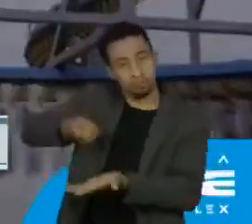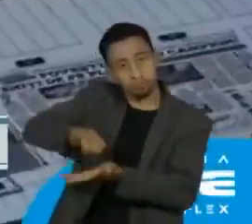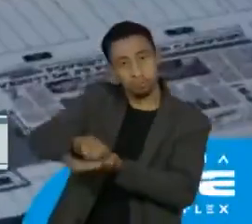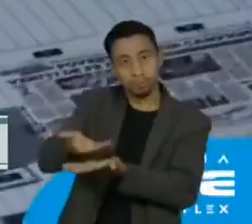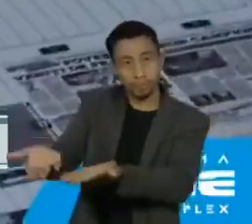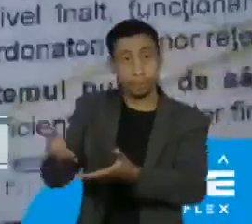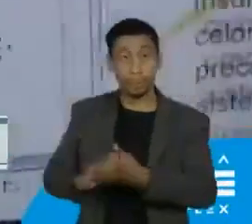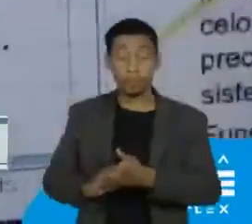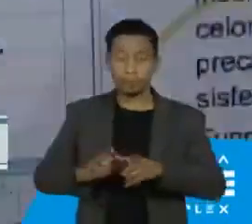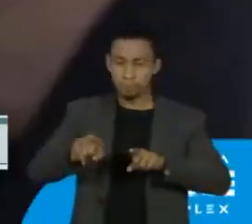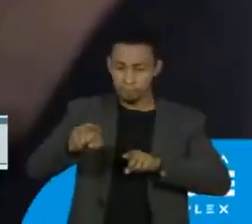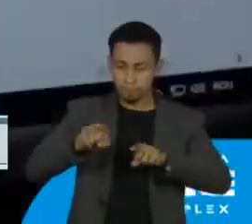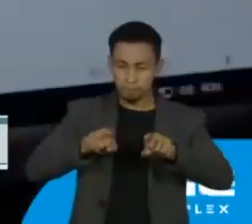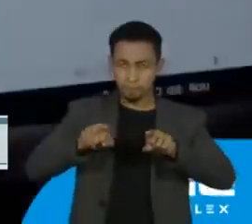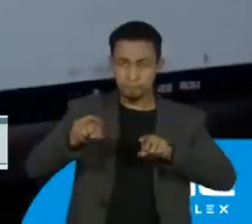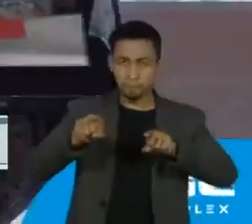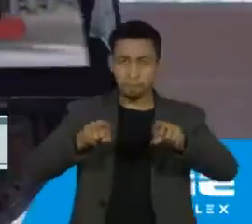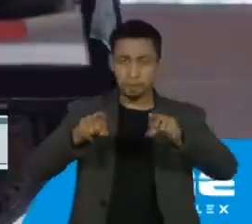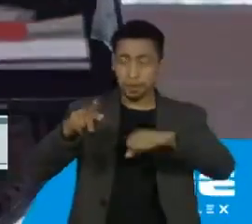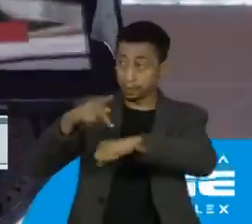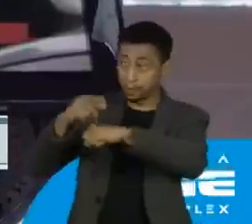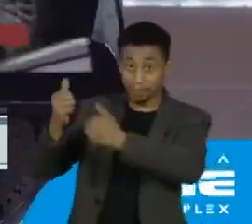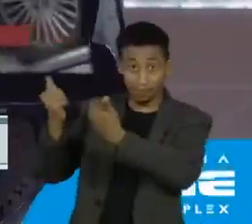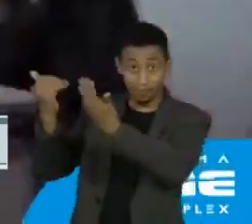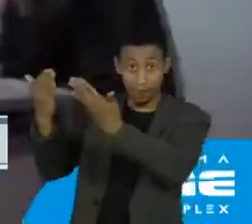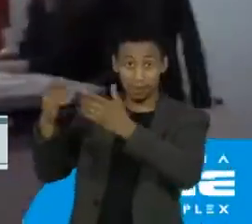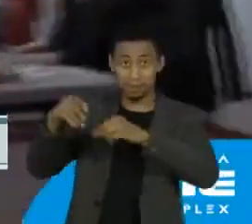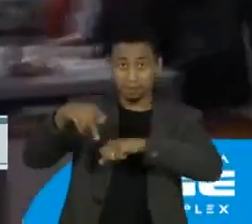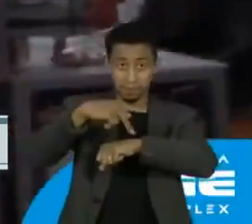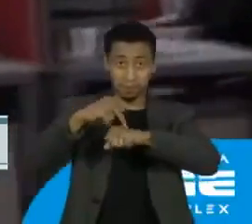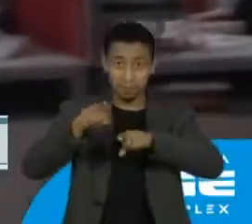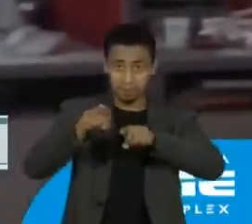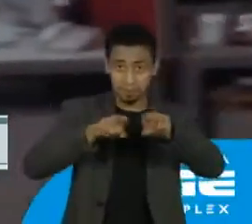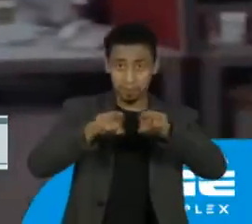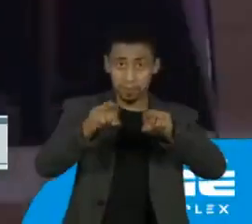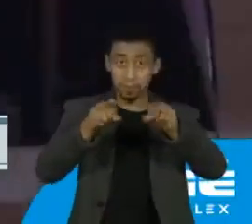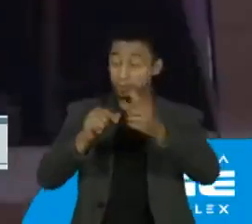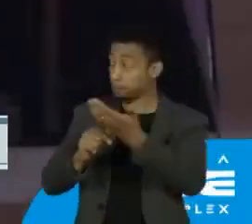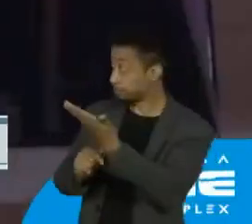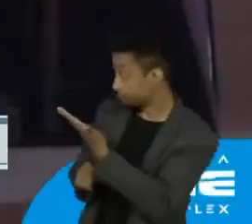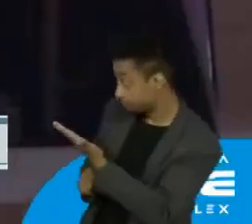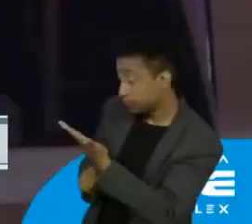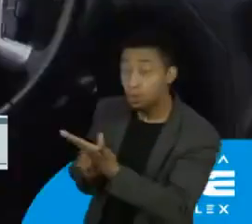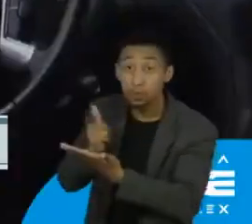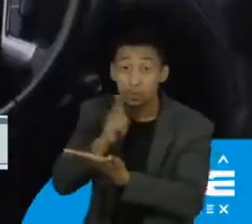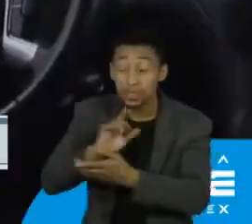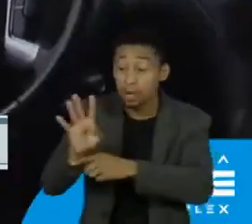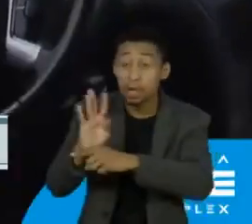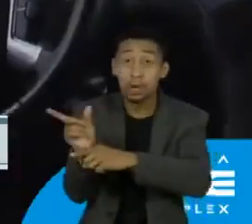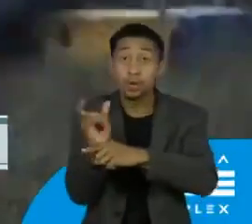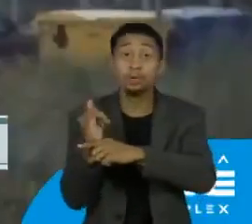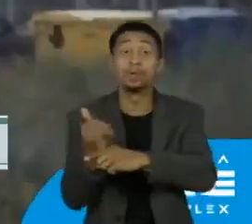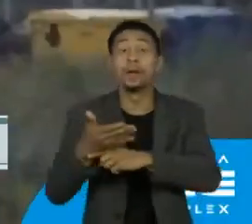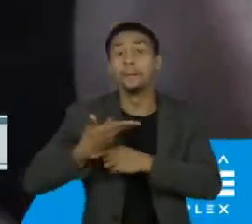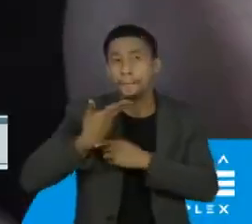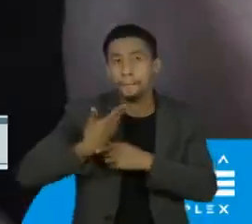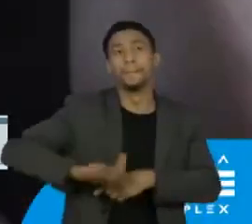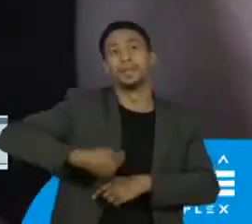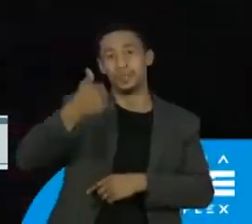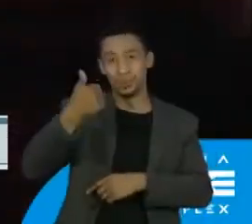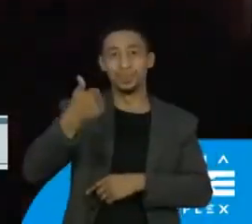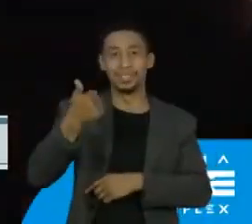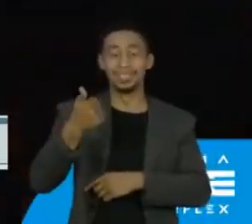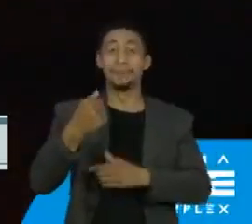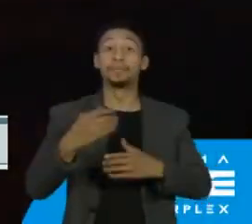Na competição internacional, Collective, de Alexander Nanau, conquistou o título de melhor documentário. O filme estuda casos de